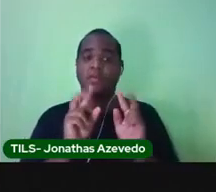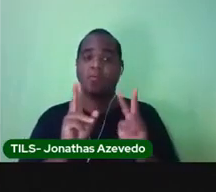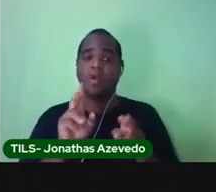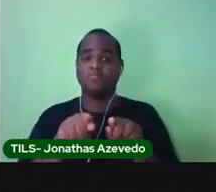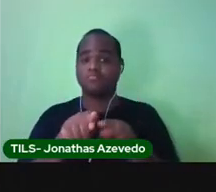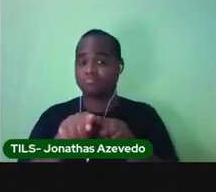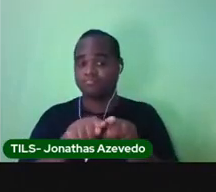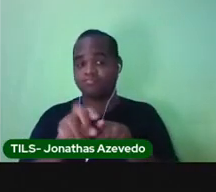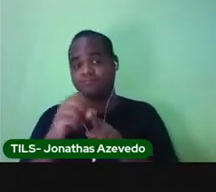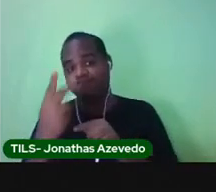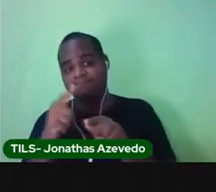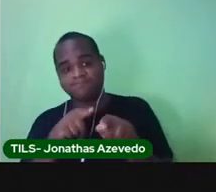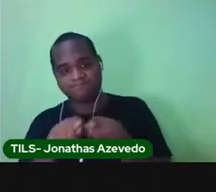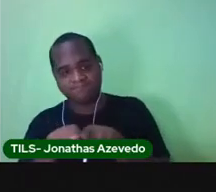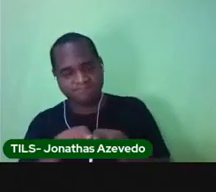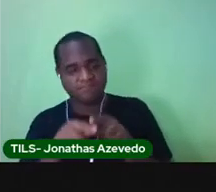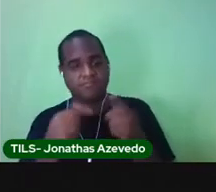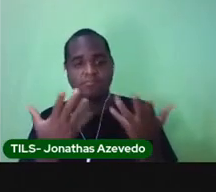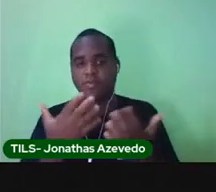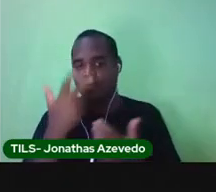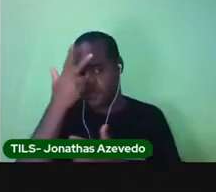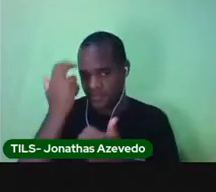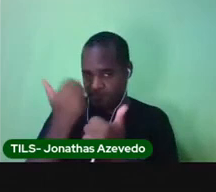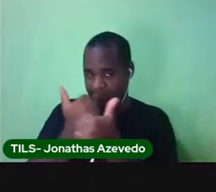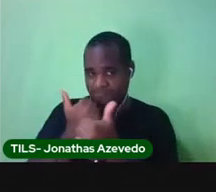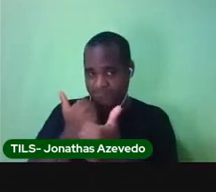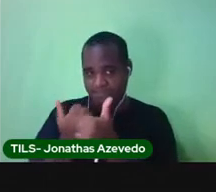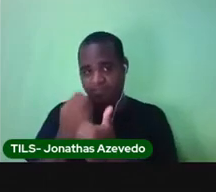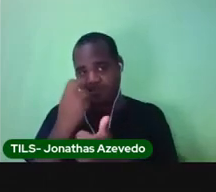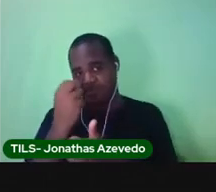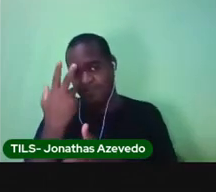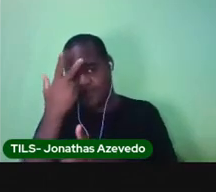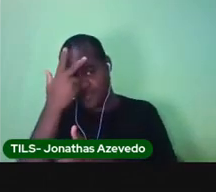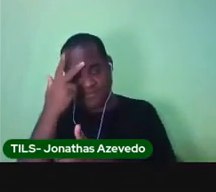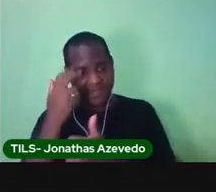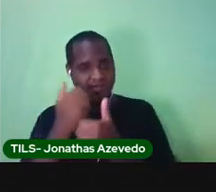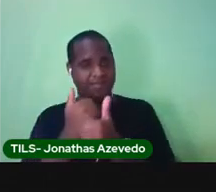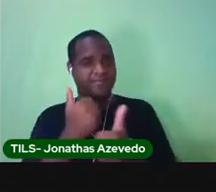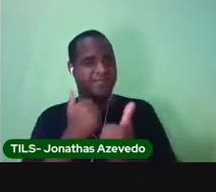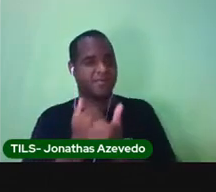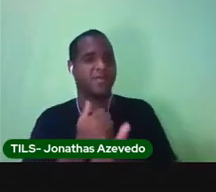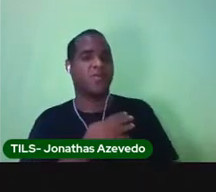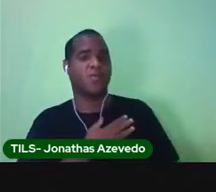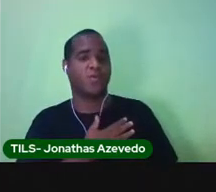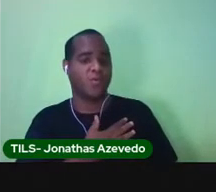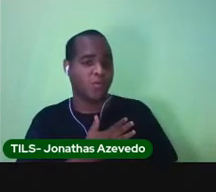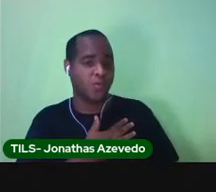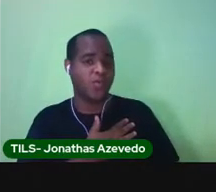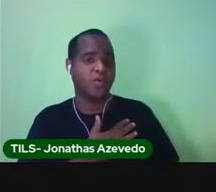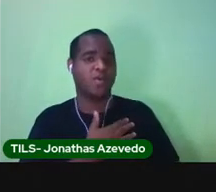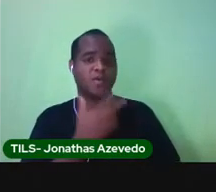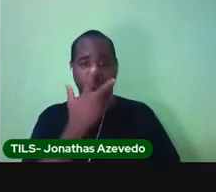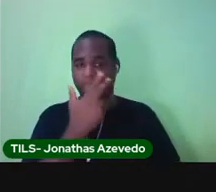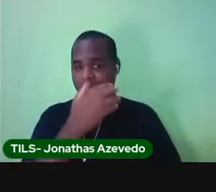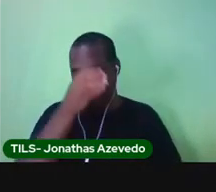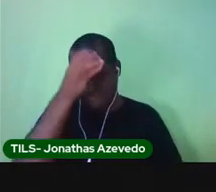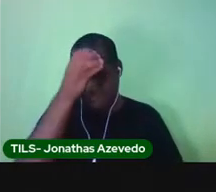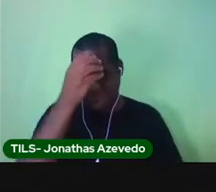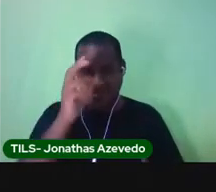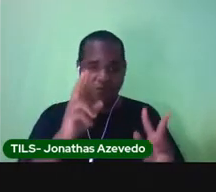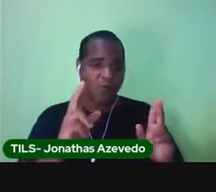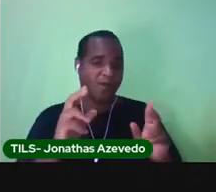irmão ou uma irmã. Tem um vizinho ou uma vizinha que a gente ama como se fosse nosso tio ou nossa